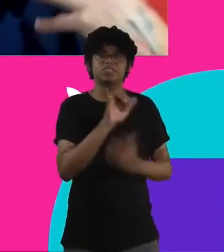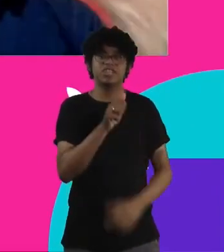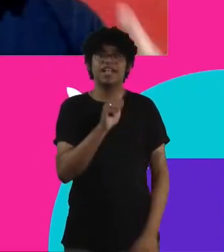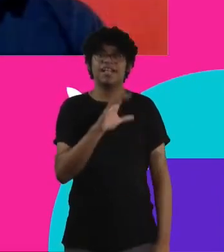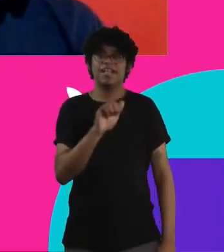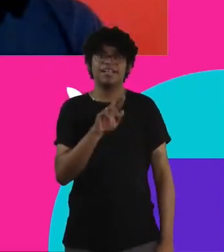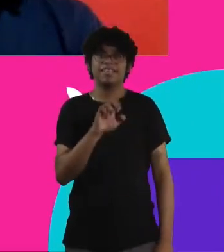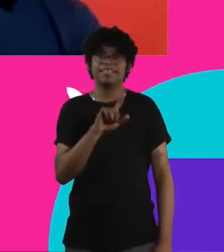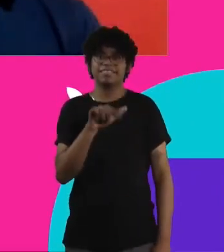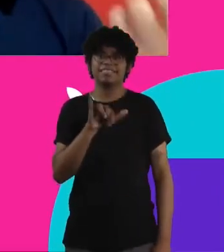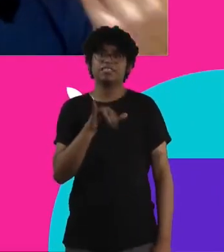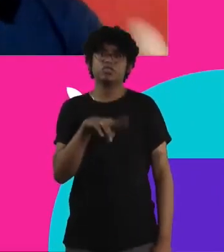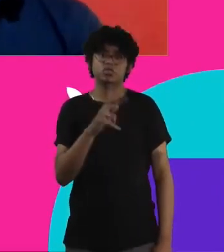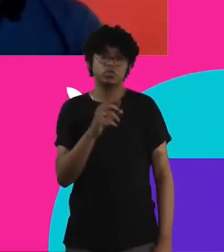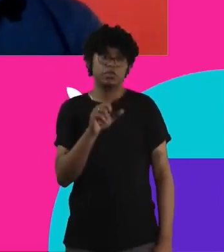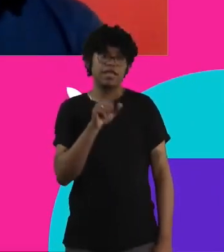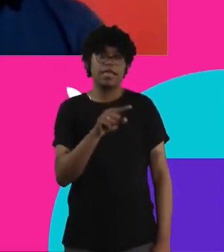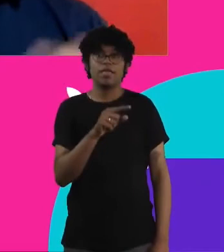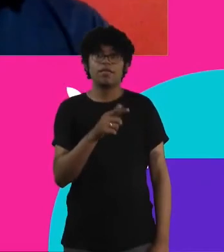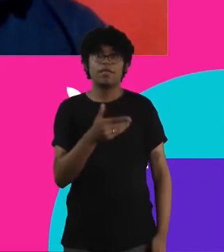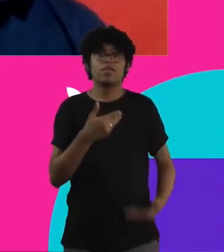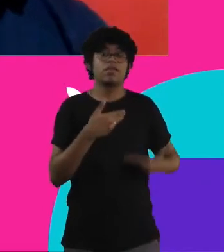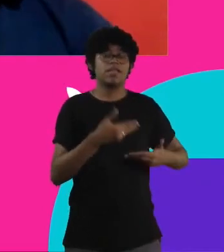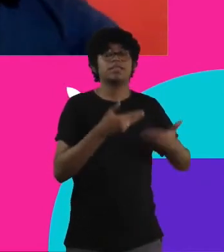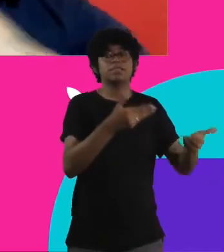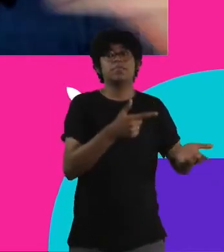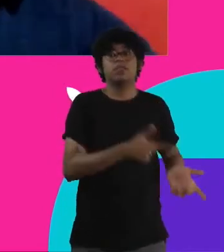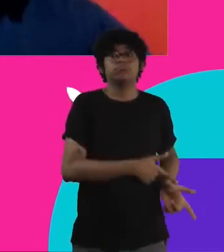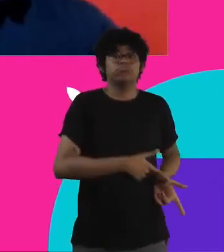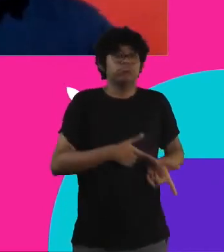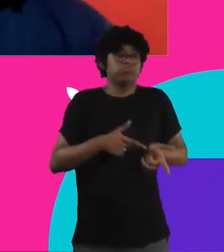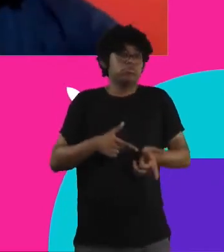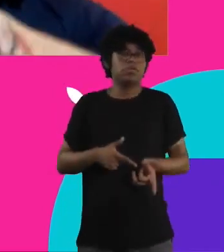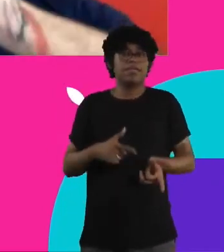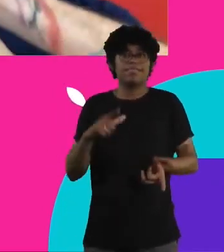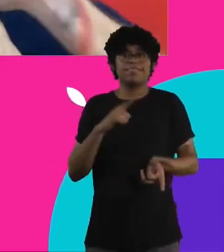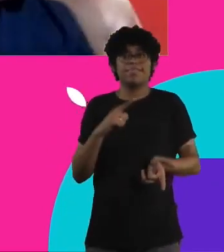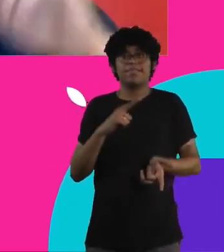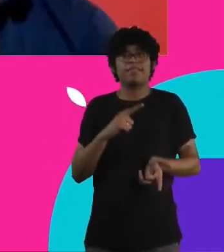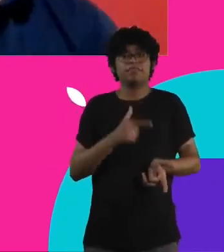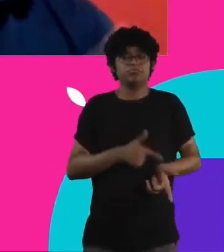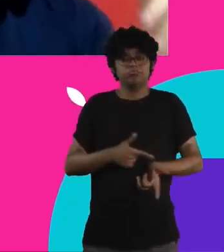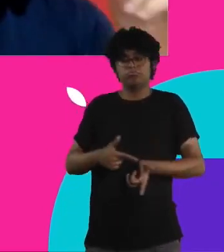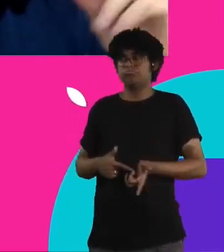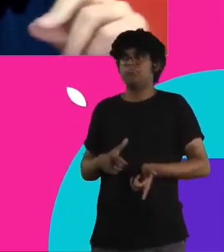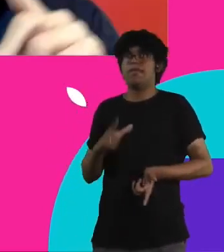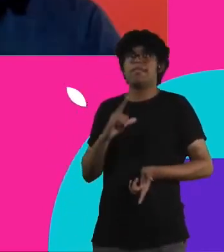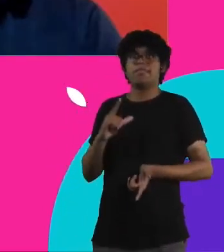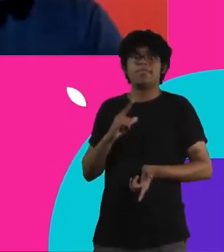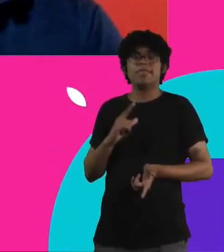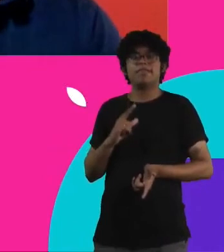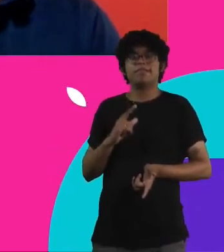o meu anfitrião é um cara com arma e lá dentro existe toda uma insalubridade de infraestrutura